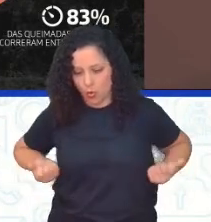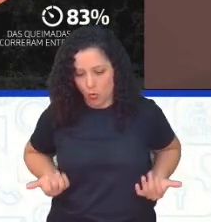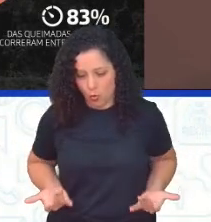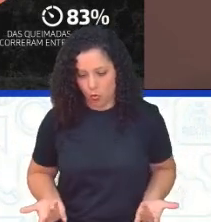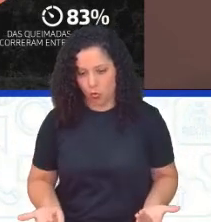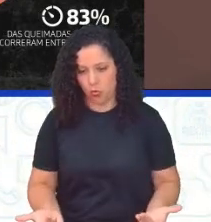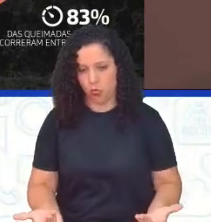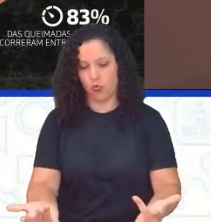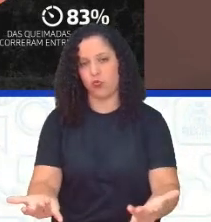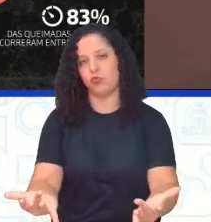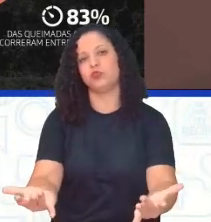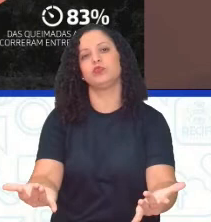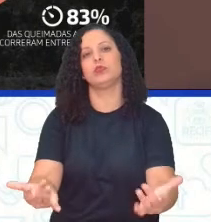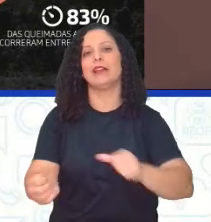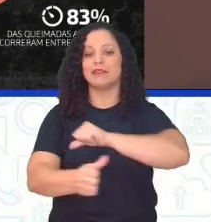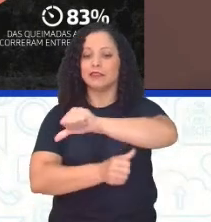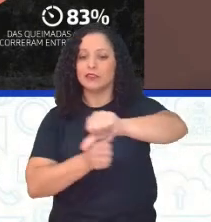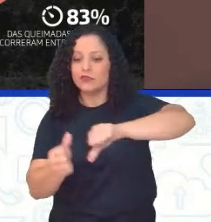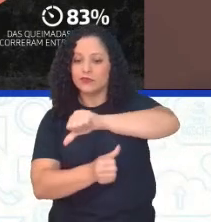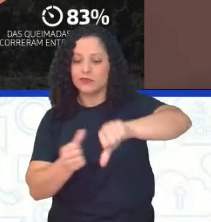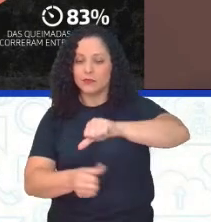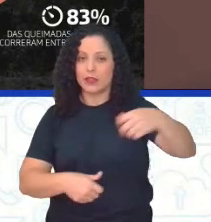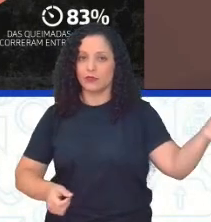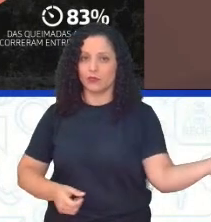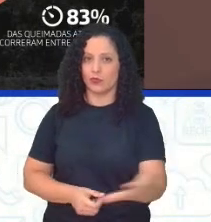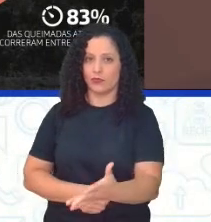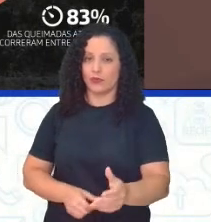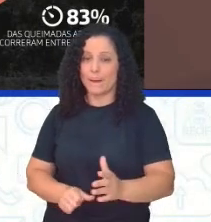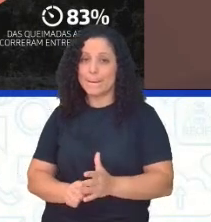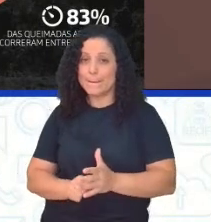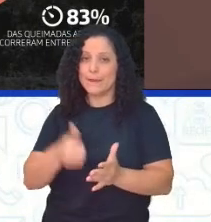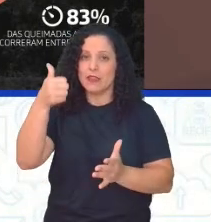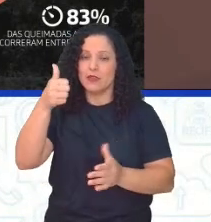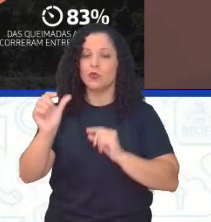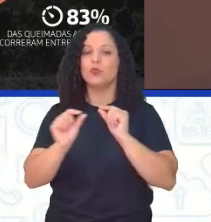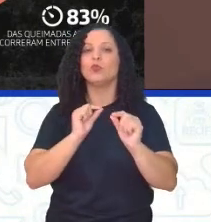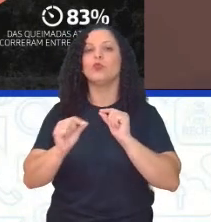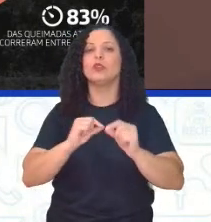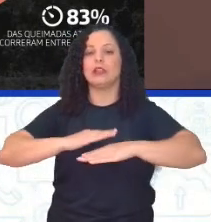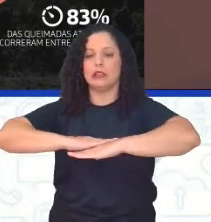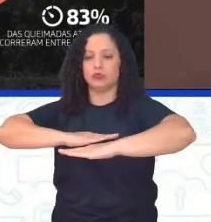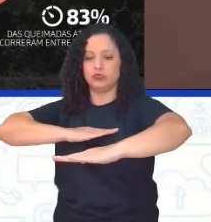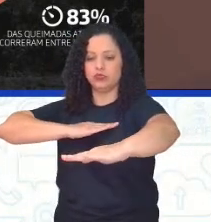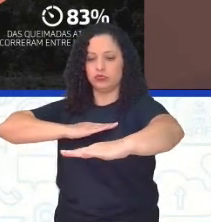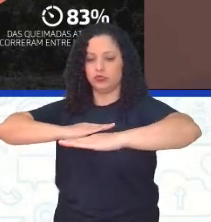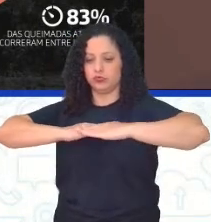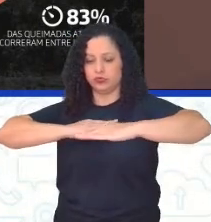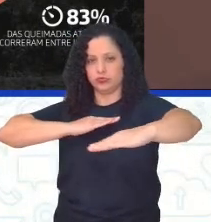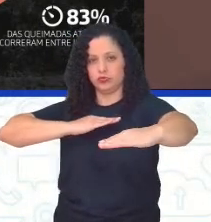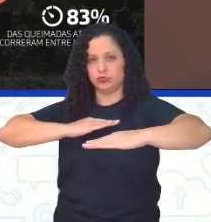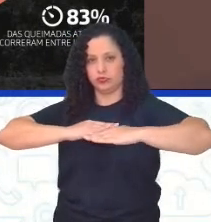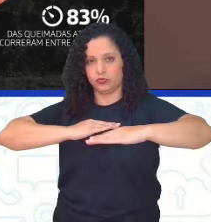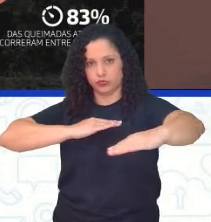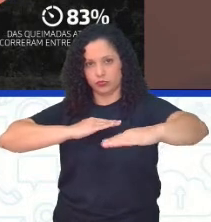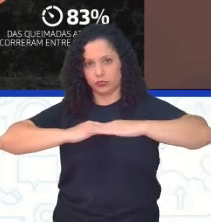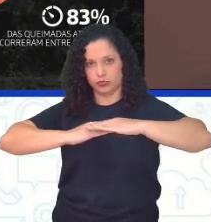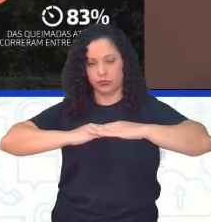as pastagens. A primeira vegetação que vai surgir ali vai ser as pastagens, né? Vai ser a vegetação